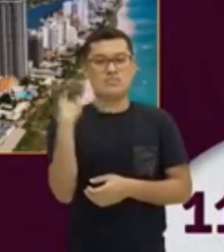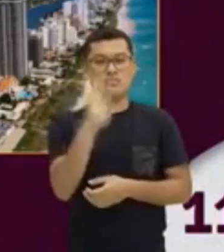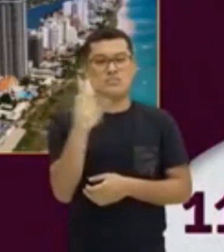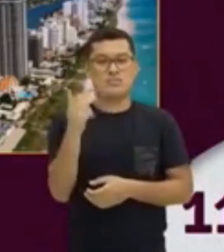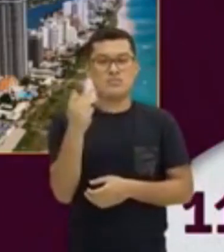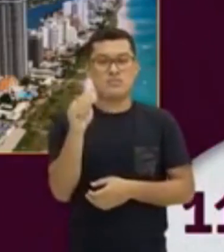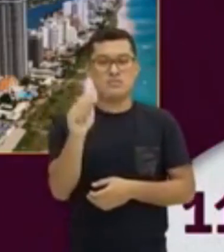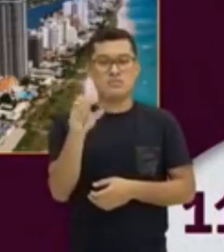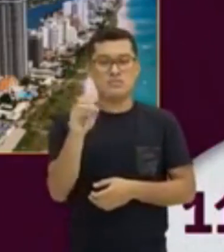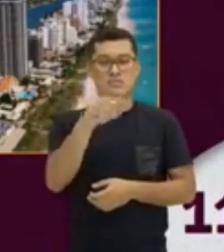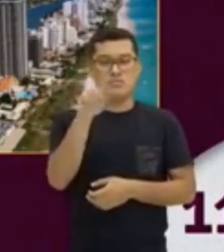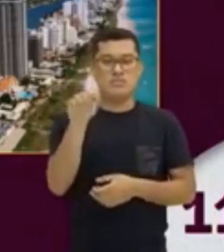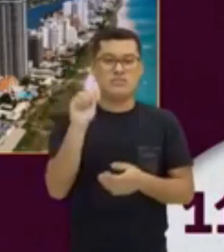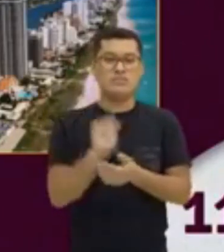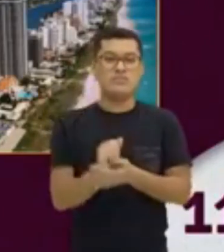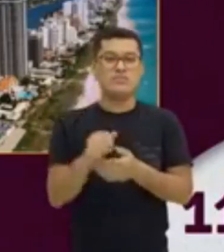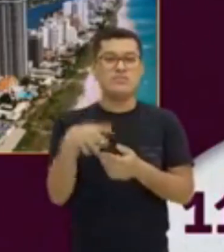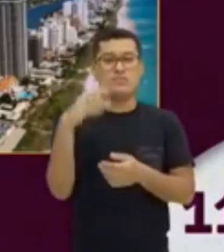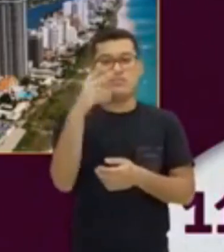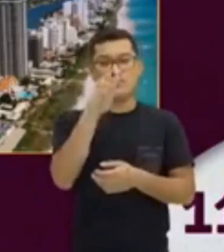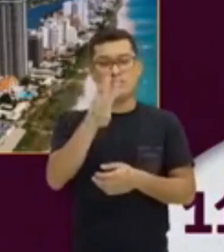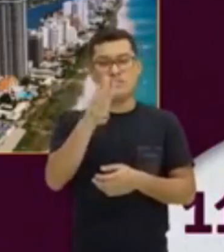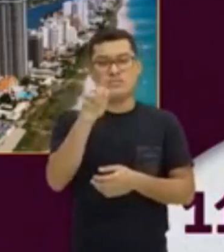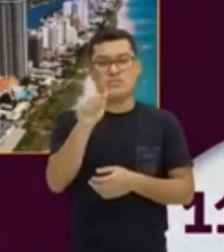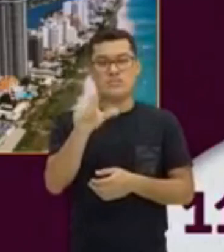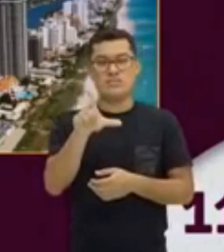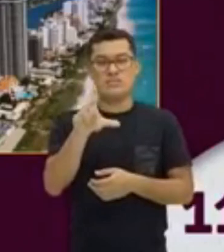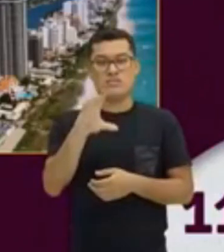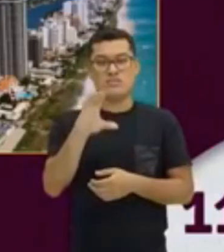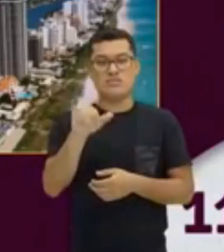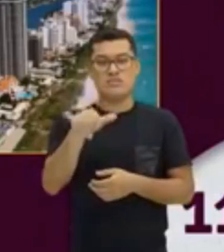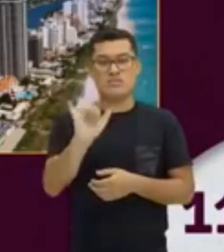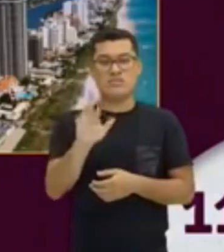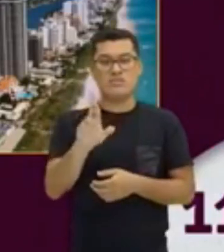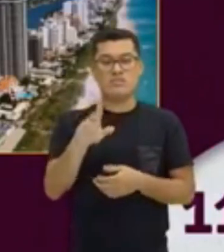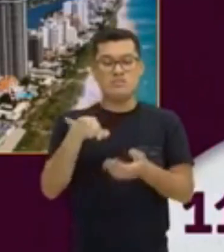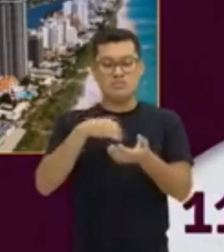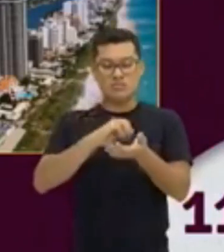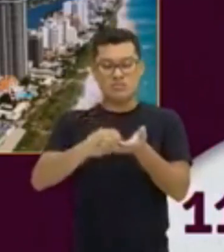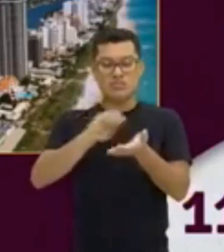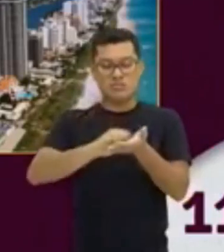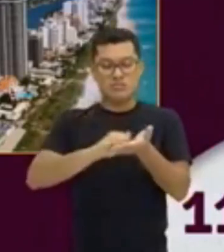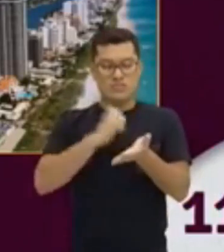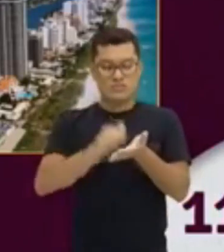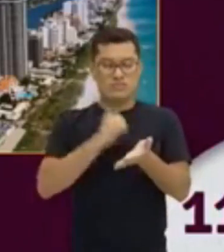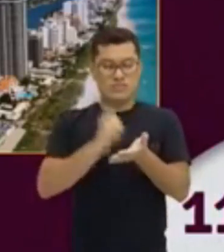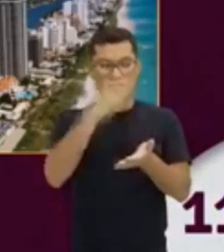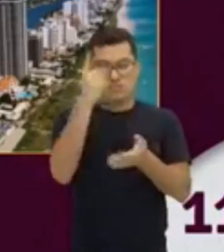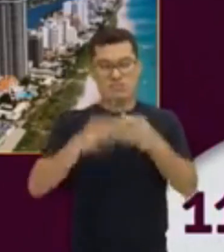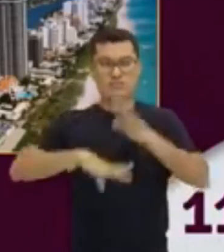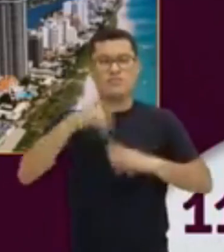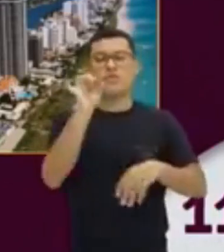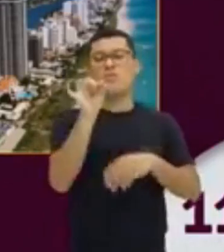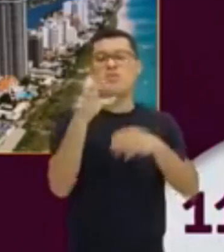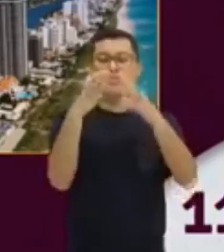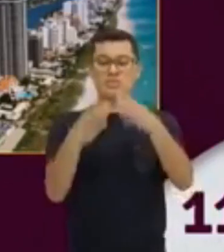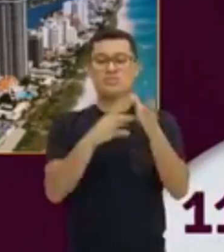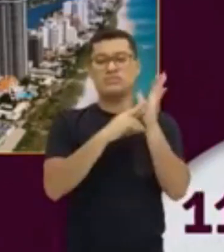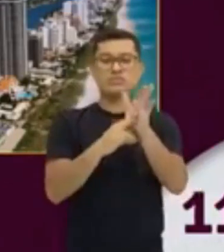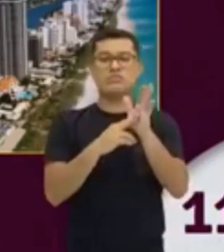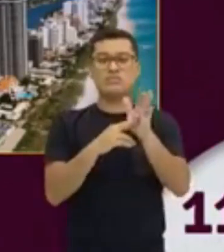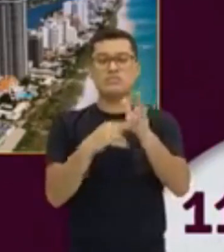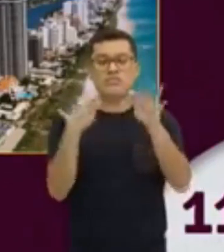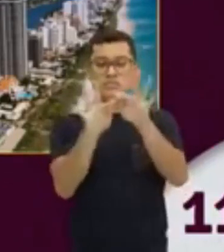nós. E aqui as imagens. Alter do chão, para vocês lembrarem. O que alter do chão representa nessa